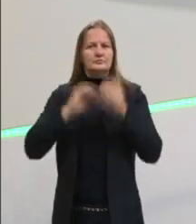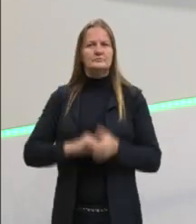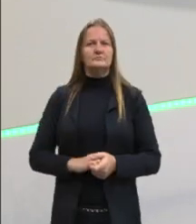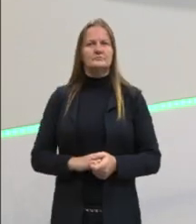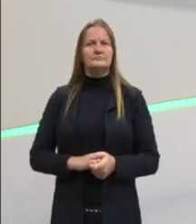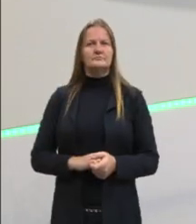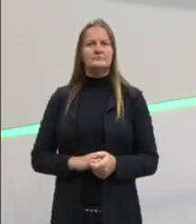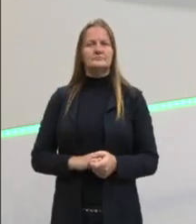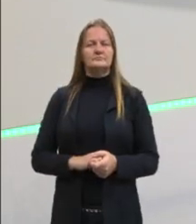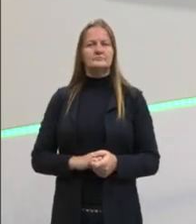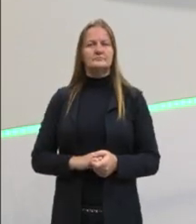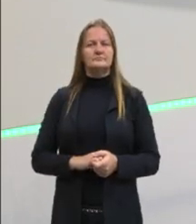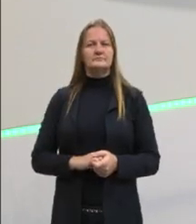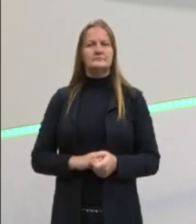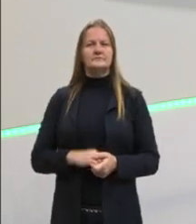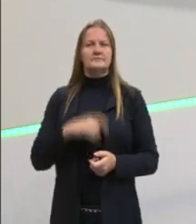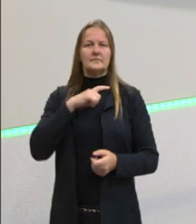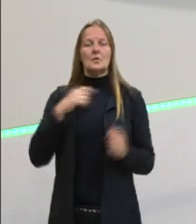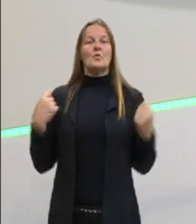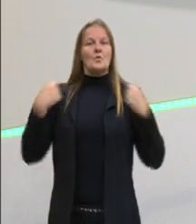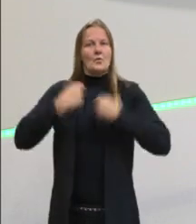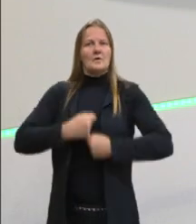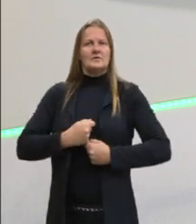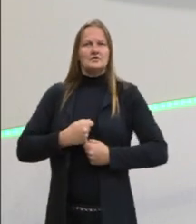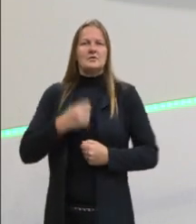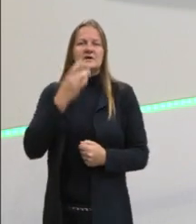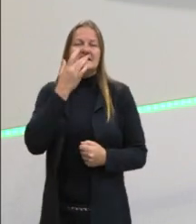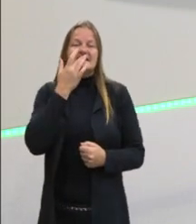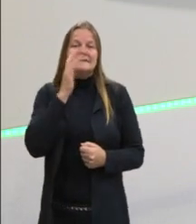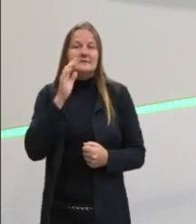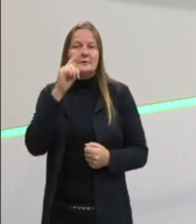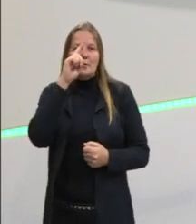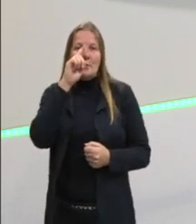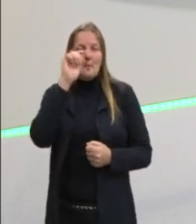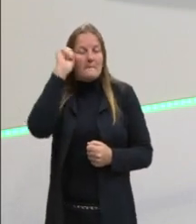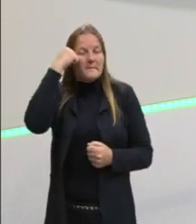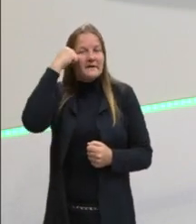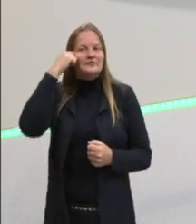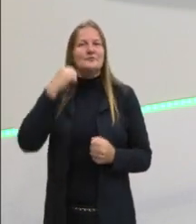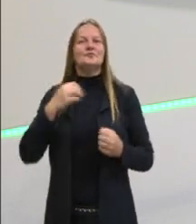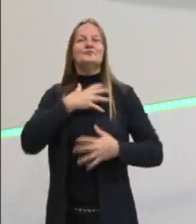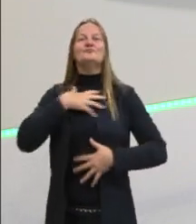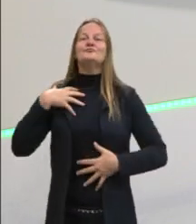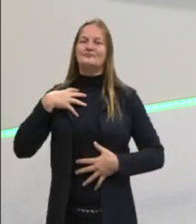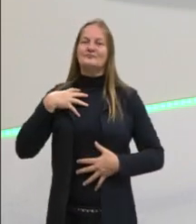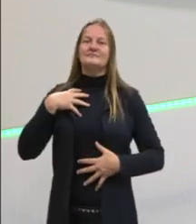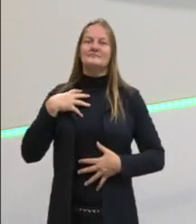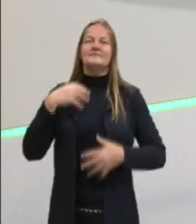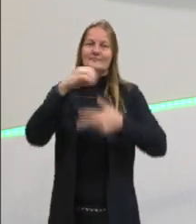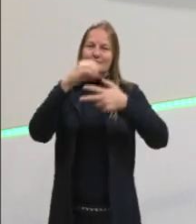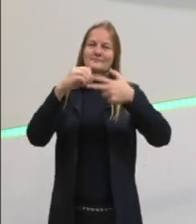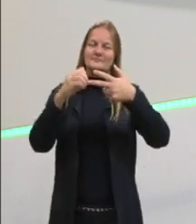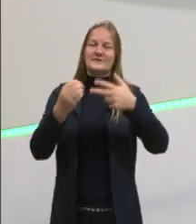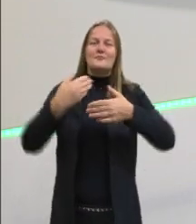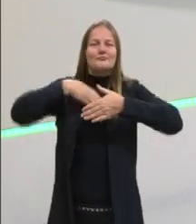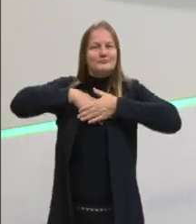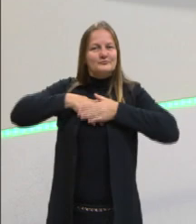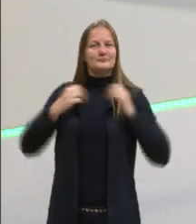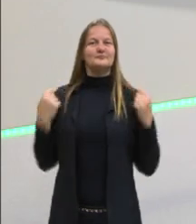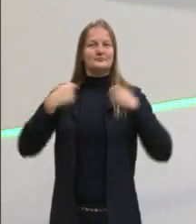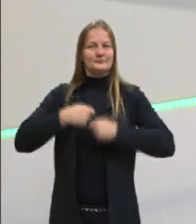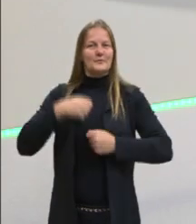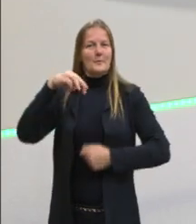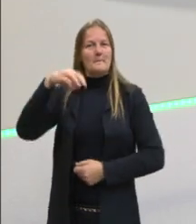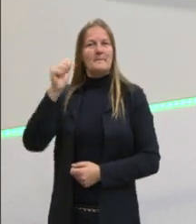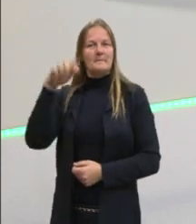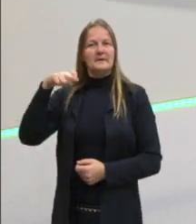médios, estou com um casaco branco e preto com a camisa, com a camiseta do programa para Enem, por baixo de cor magenta,